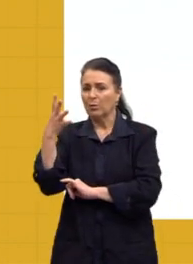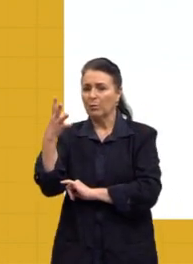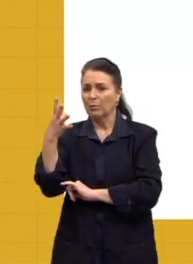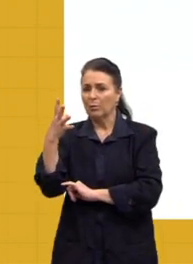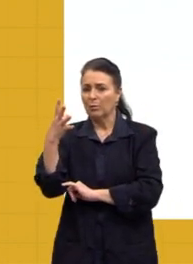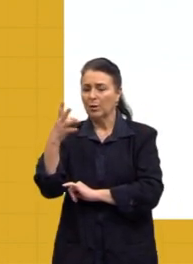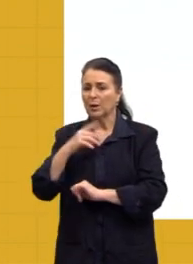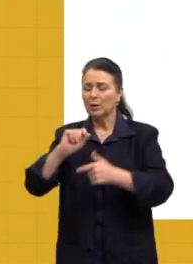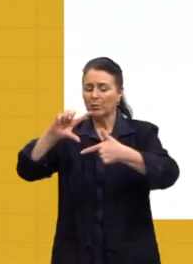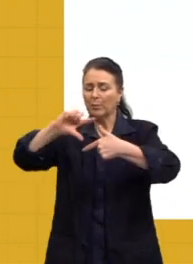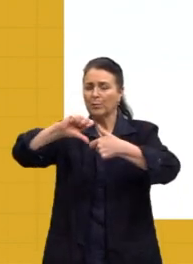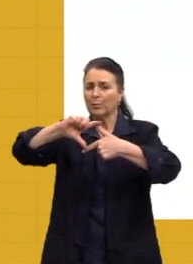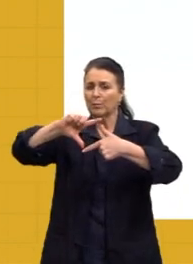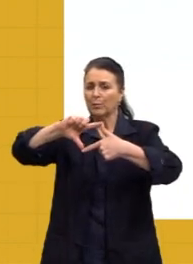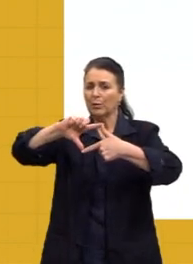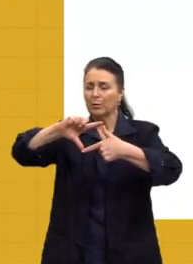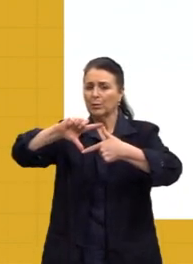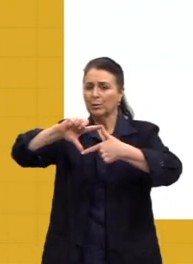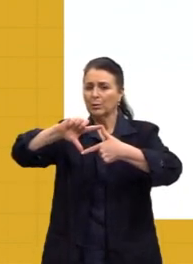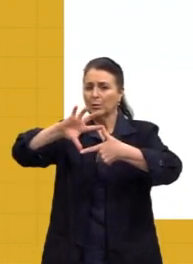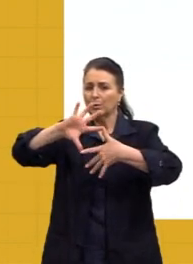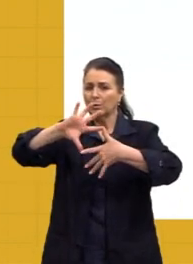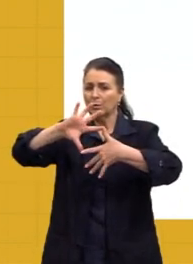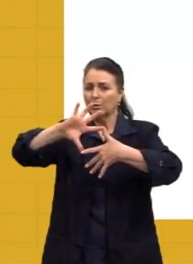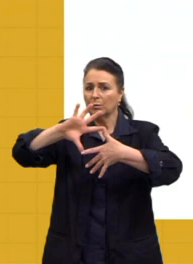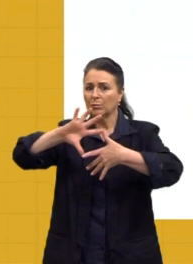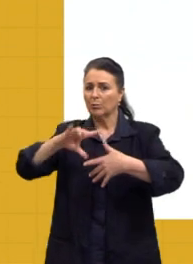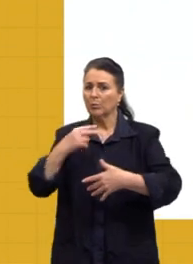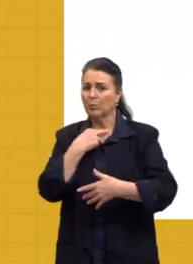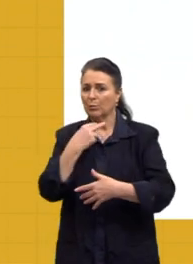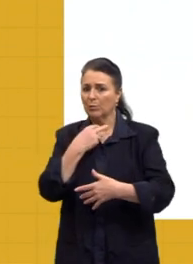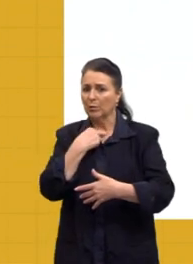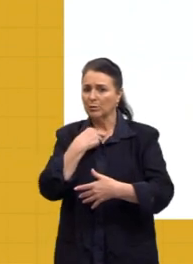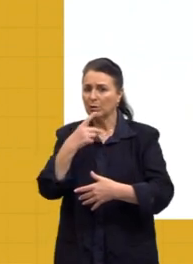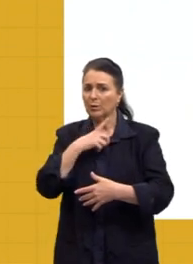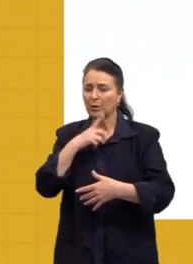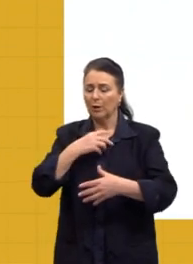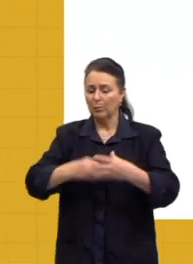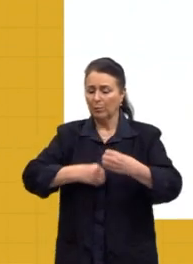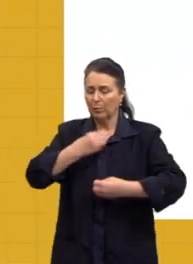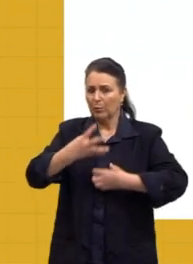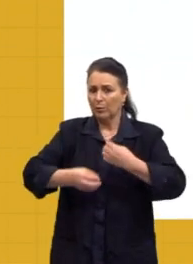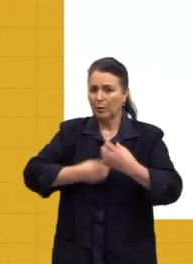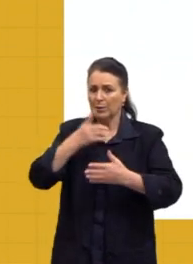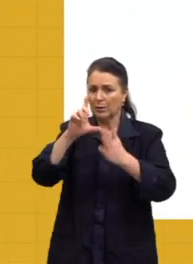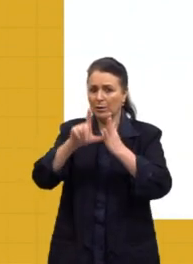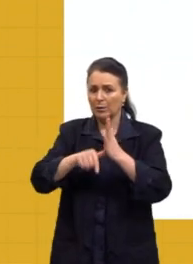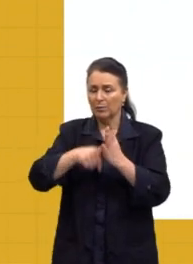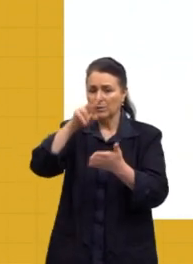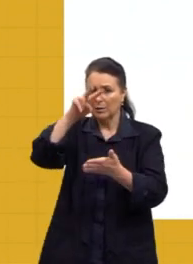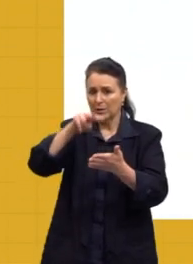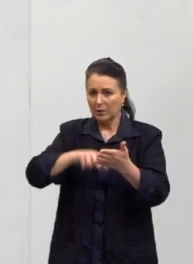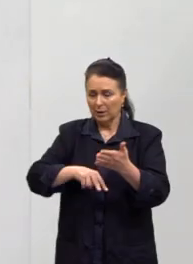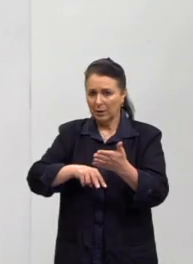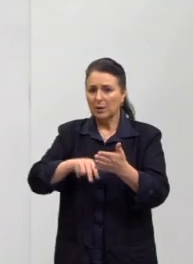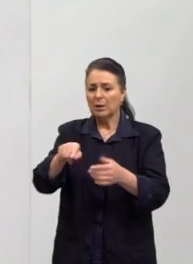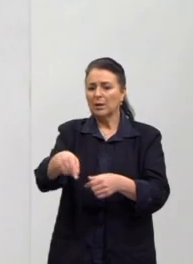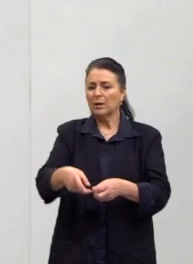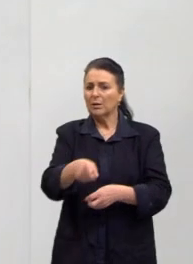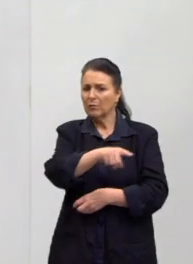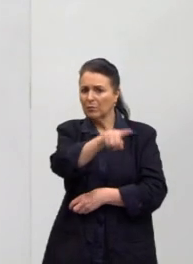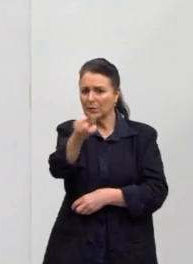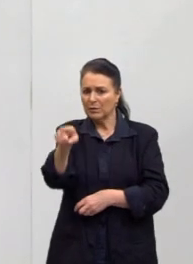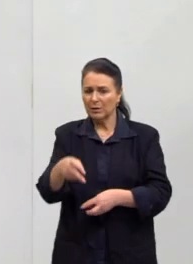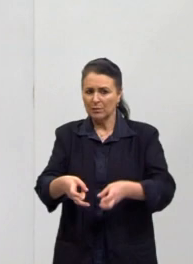modernista? As características que nós encontramos lá nas obras. Nós trouxemos alguns poemas que depois a gente vai ler, e aí vocês vão perceber